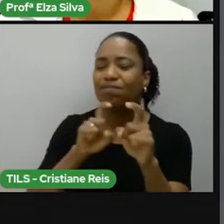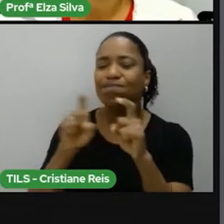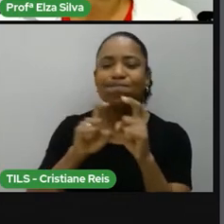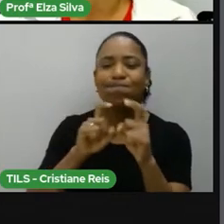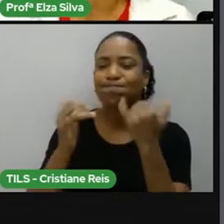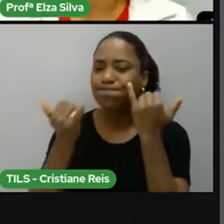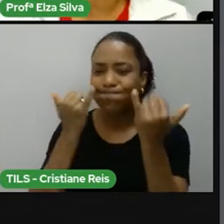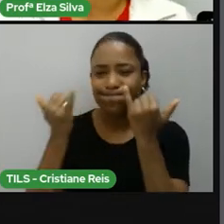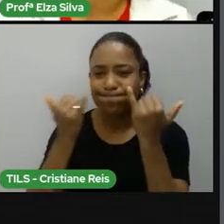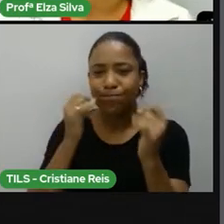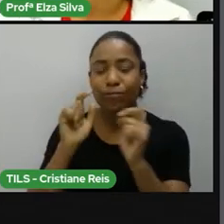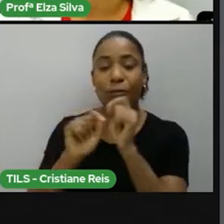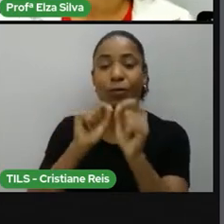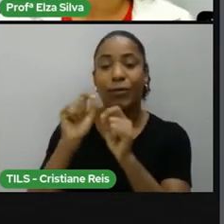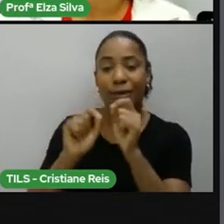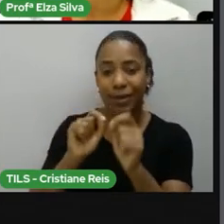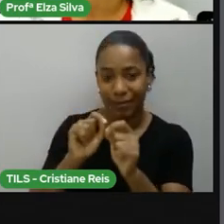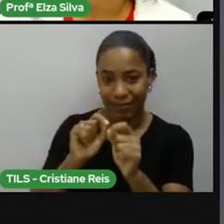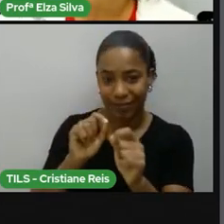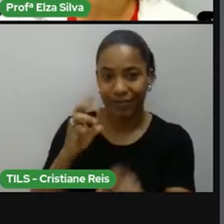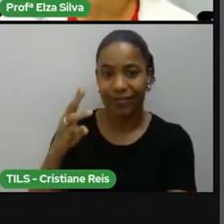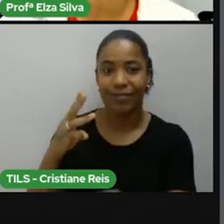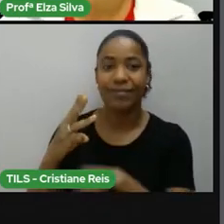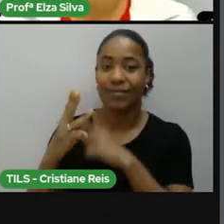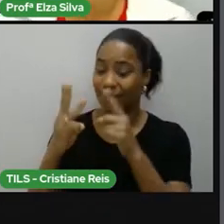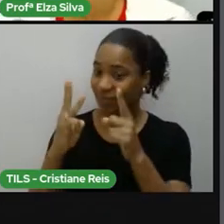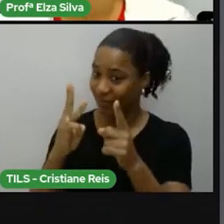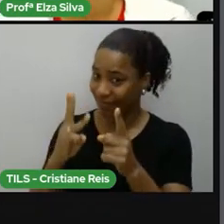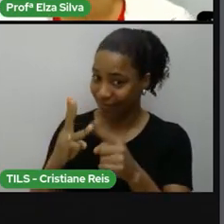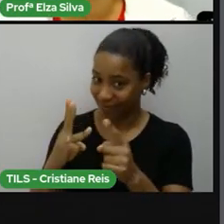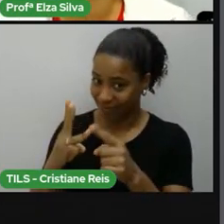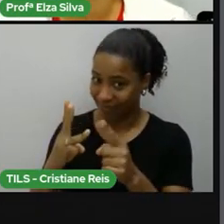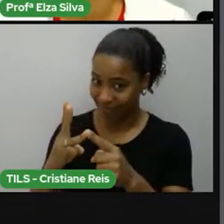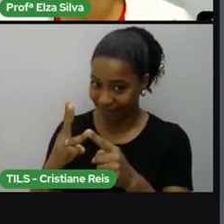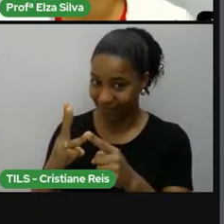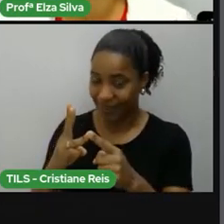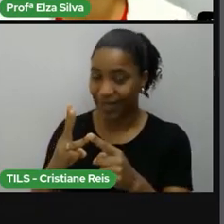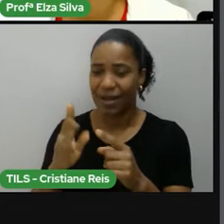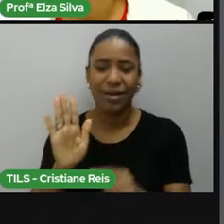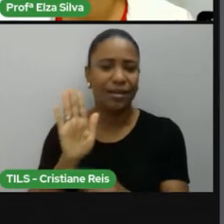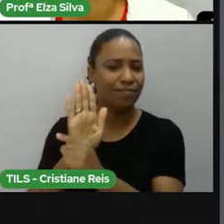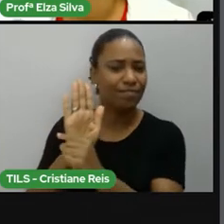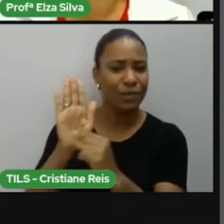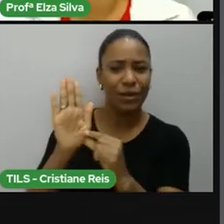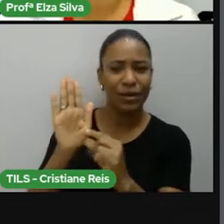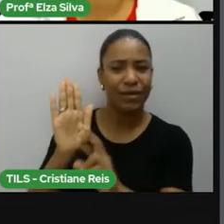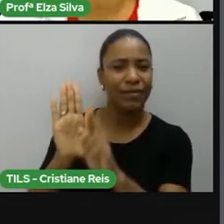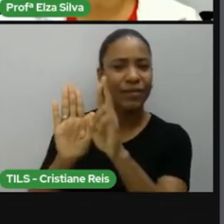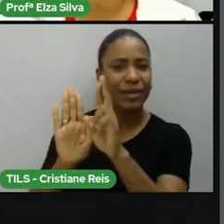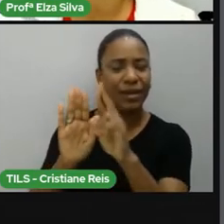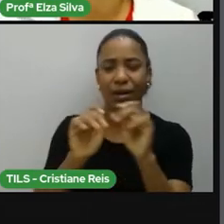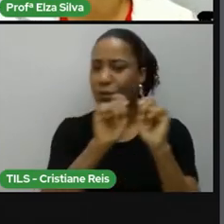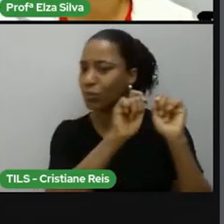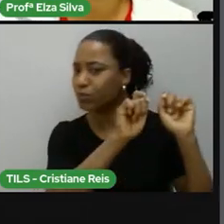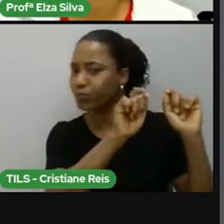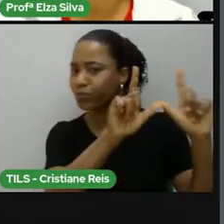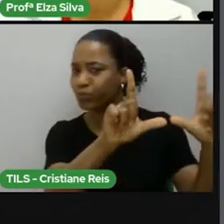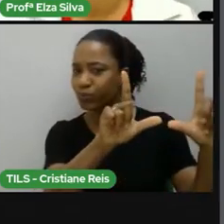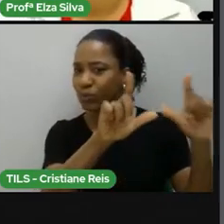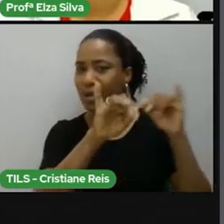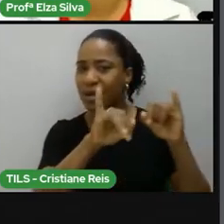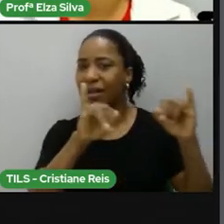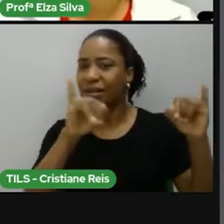Qual a diferença entre uma biografia e um cartaz? Então, segue a dica de hoje, tá?